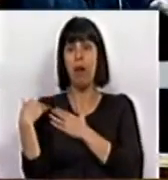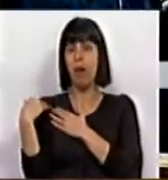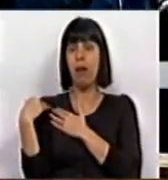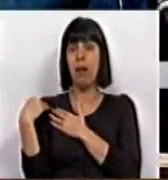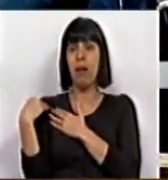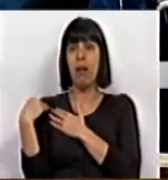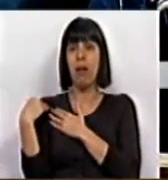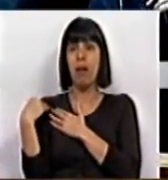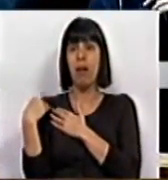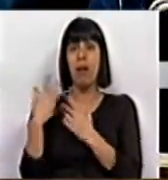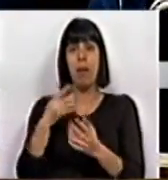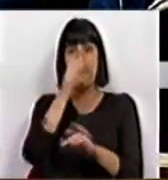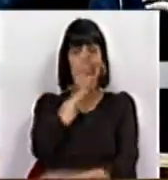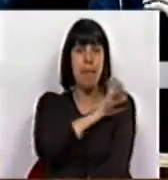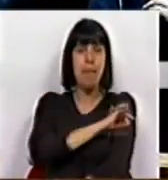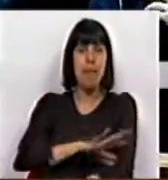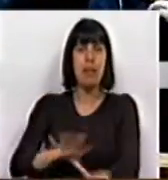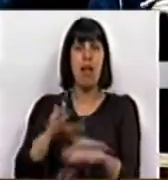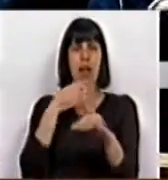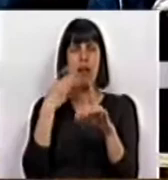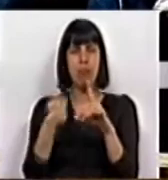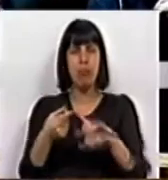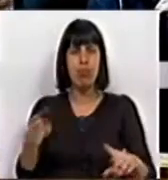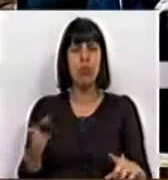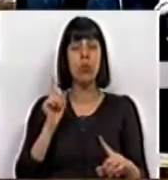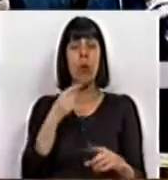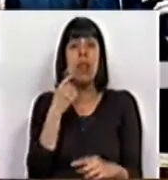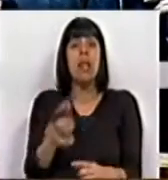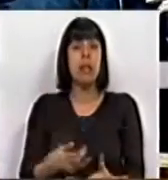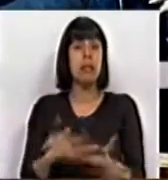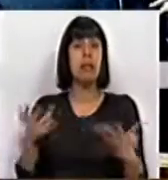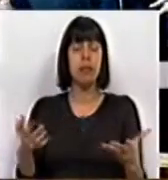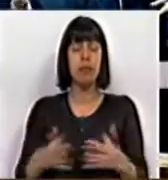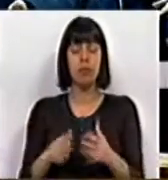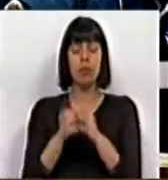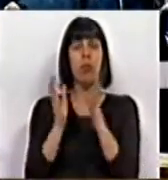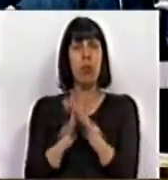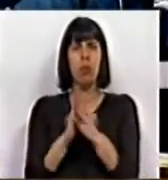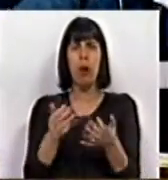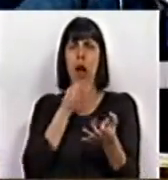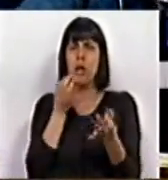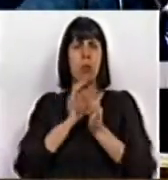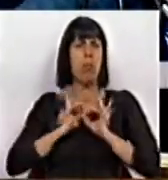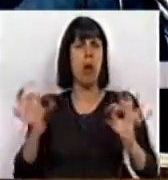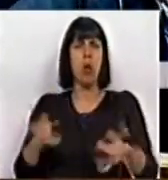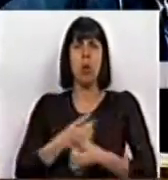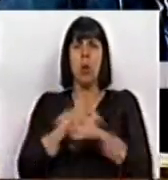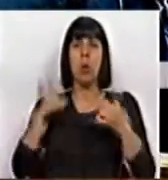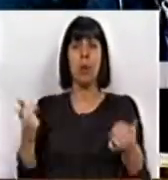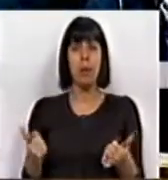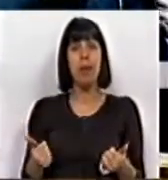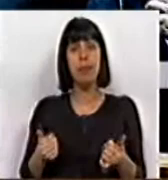com a miséria, com as injustiças, afirmava que tudo corria às mil maravilhas